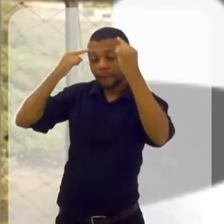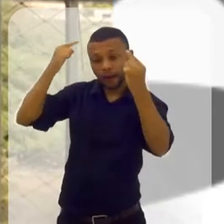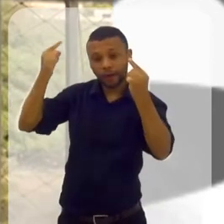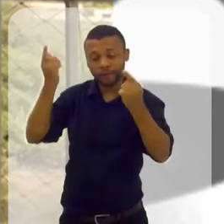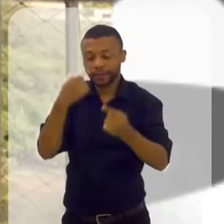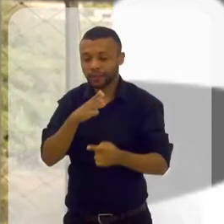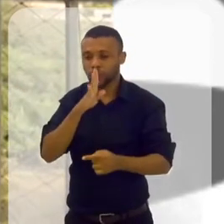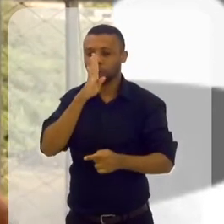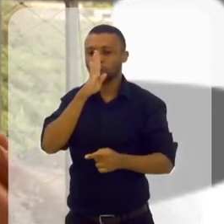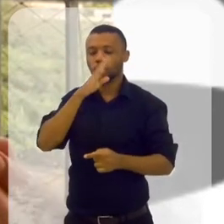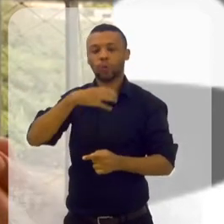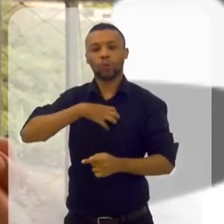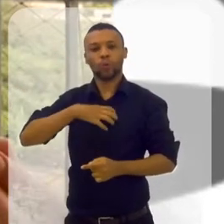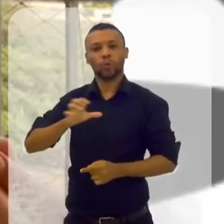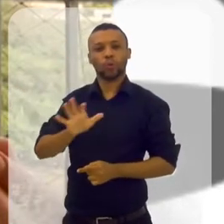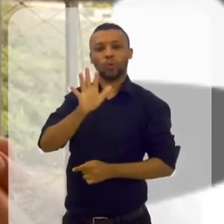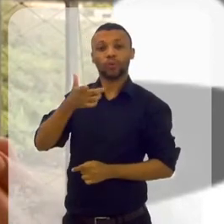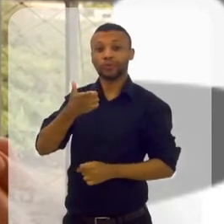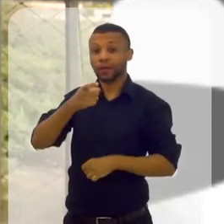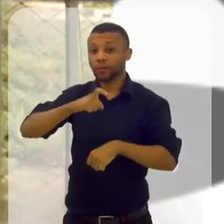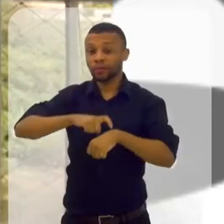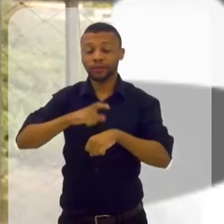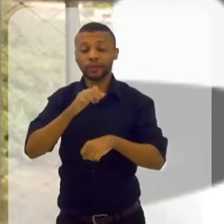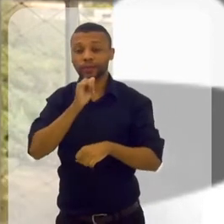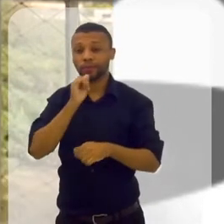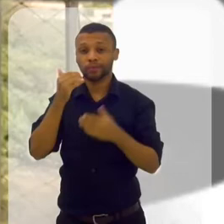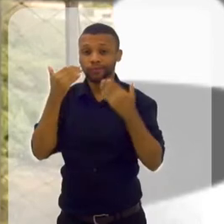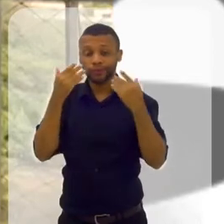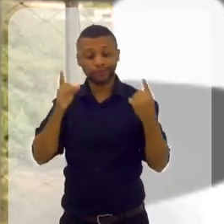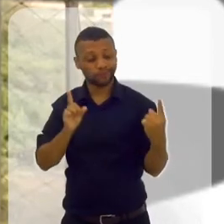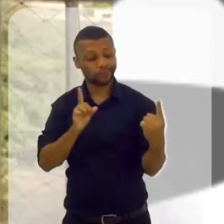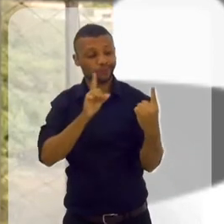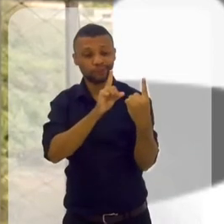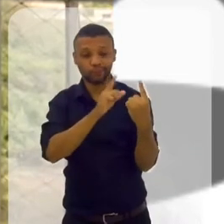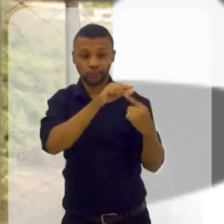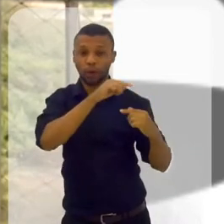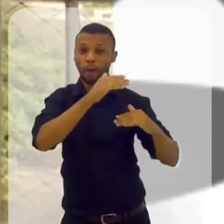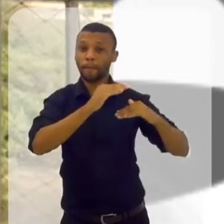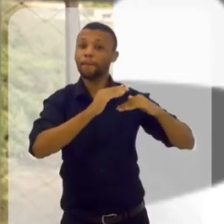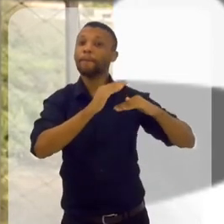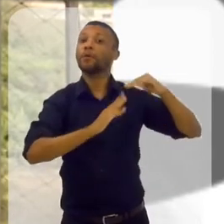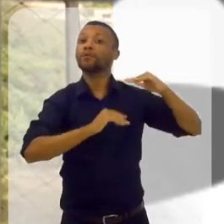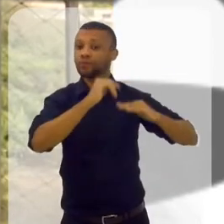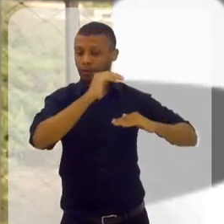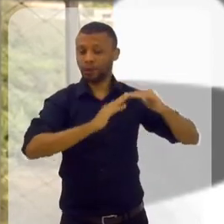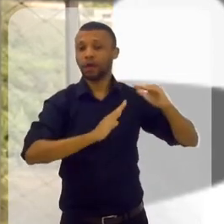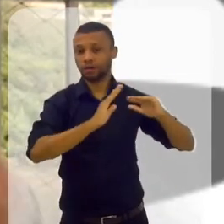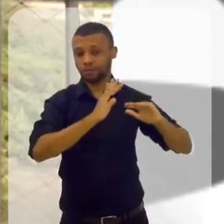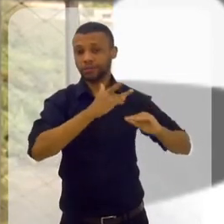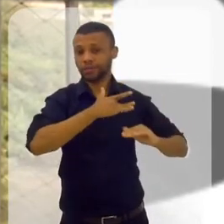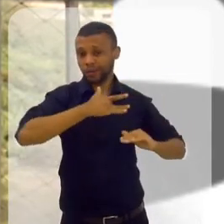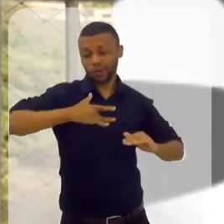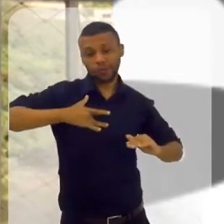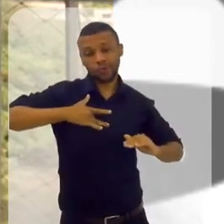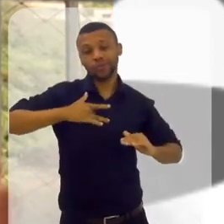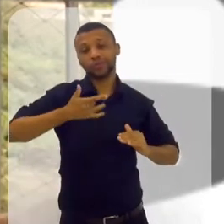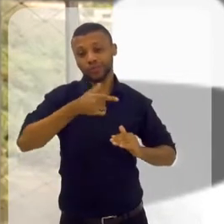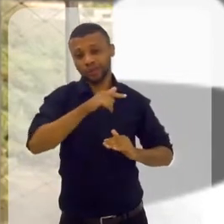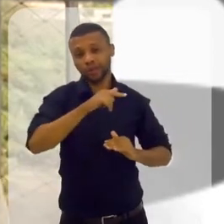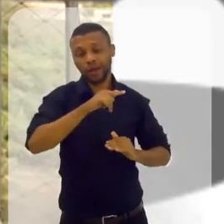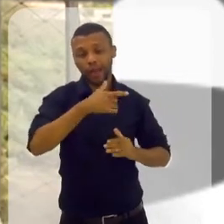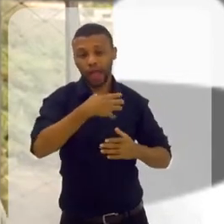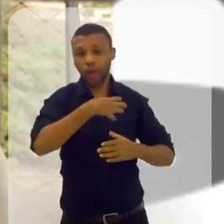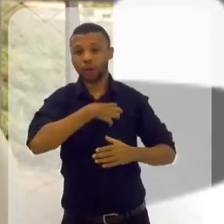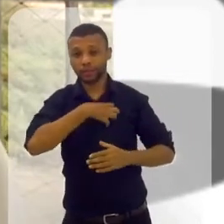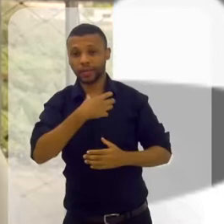Quando você está diante de um profissional da saúde e ele te fala uma verdade, é um estado hipnótico. Quando você está no shopping, perdeu o